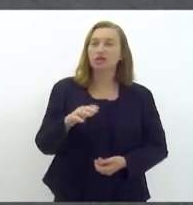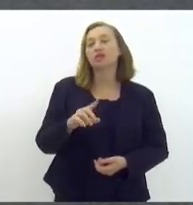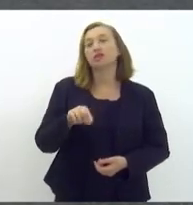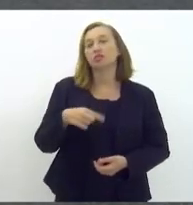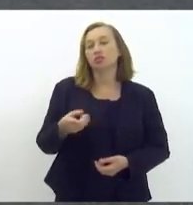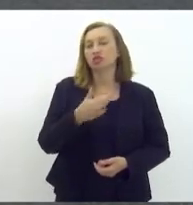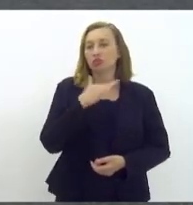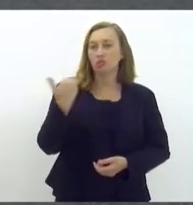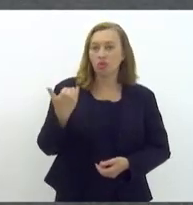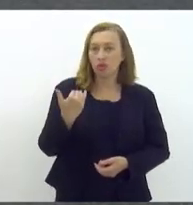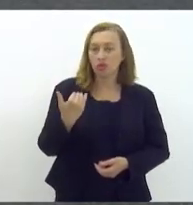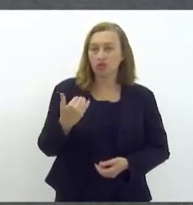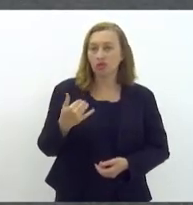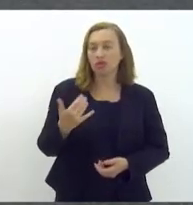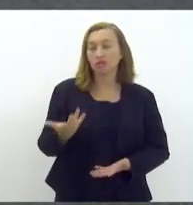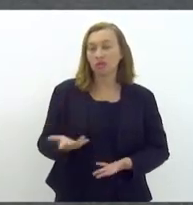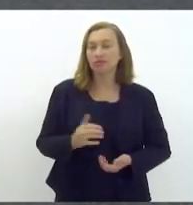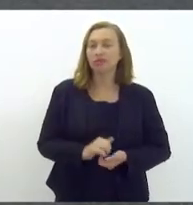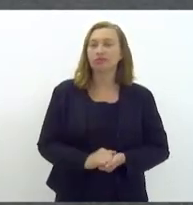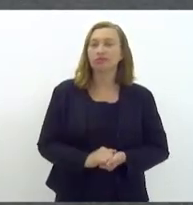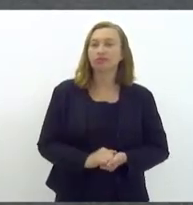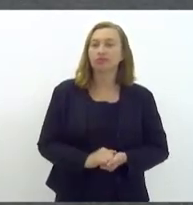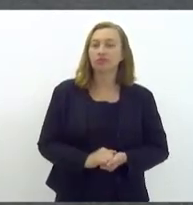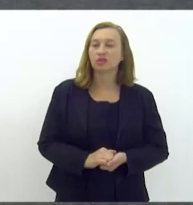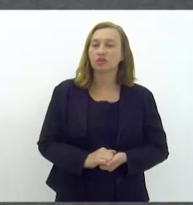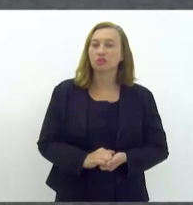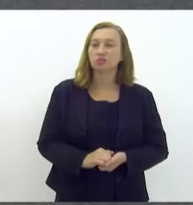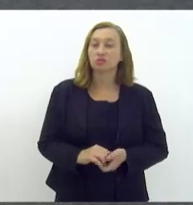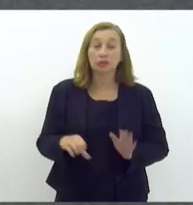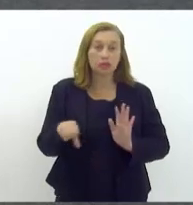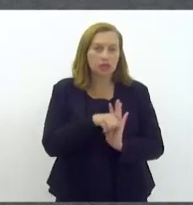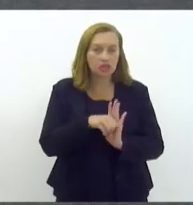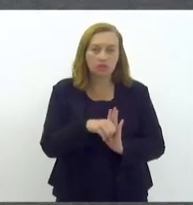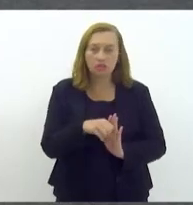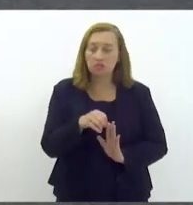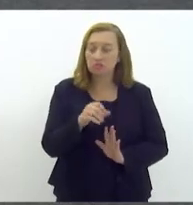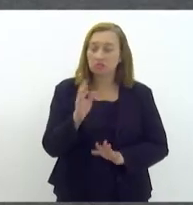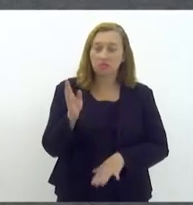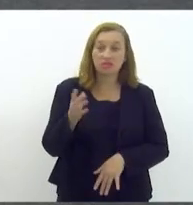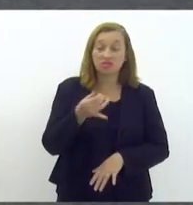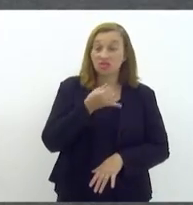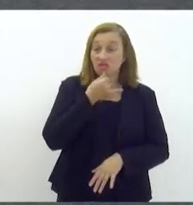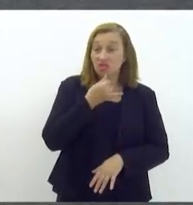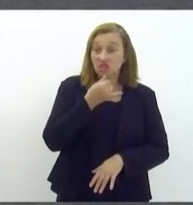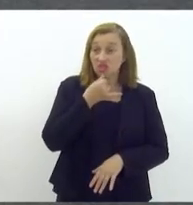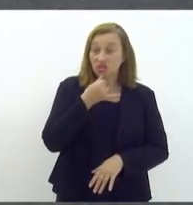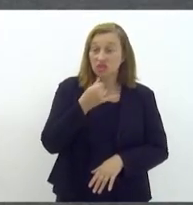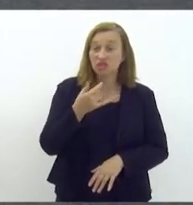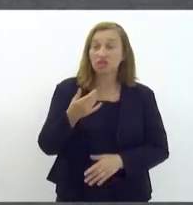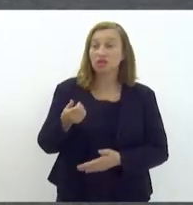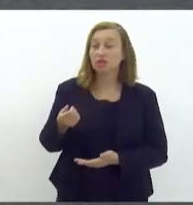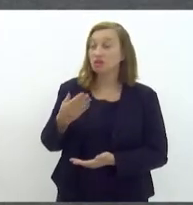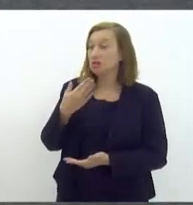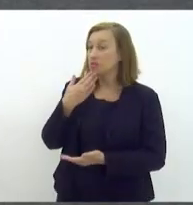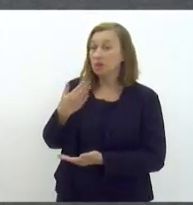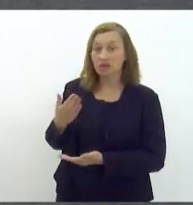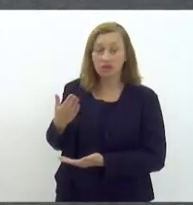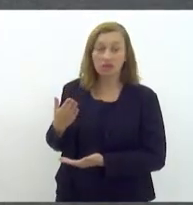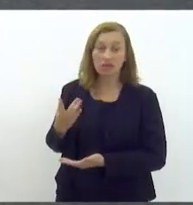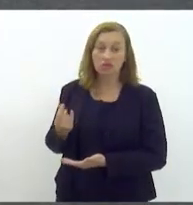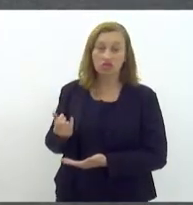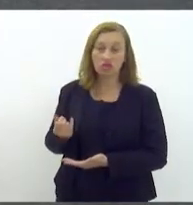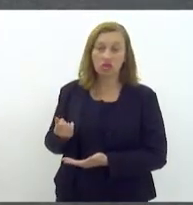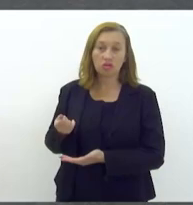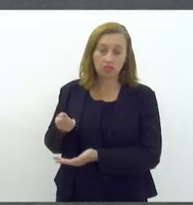portanto vítima ele que foi de um crime brutal quando tentava fazer valerem os seus direitos trabalhistas